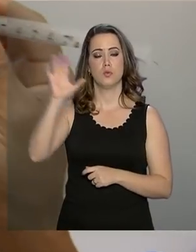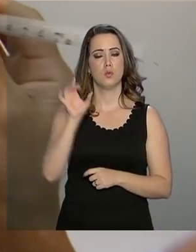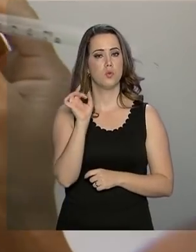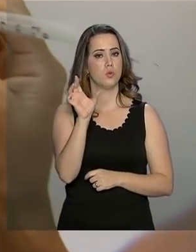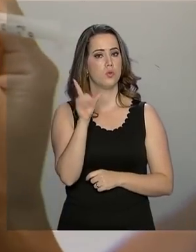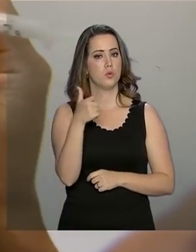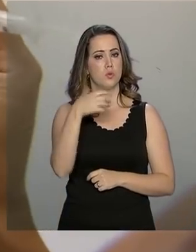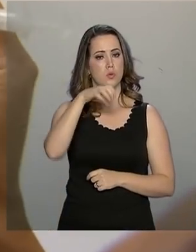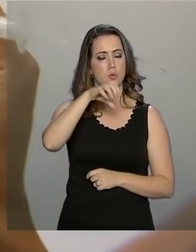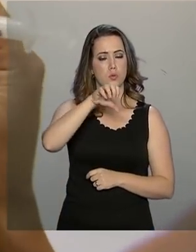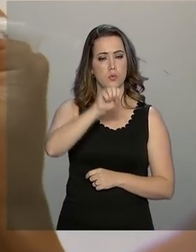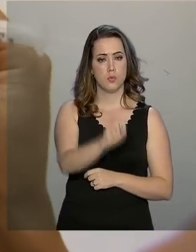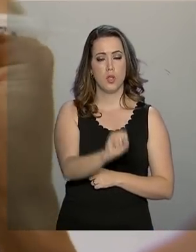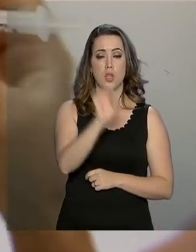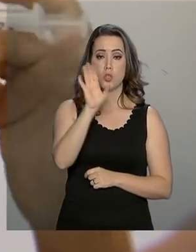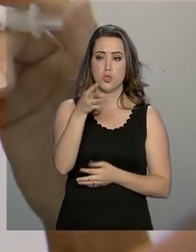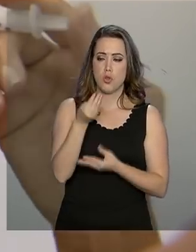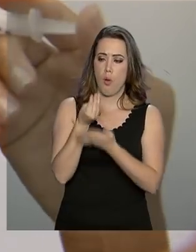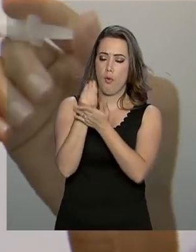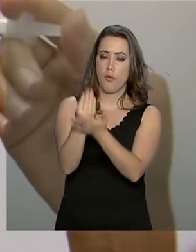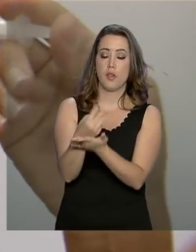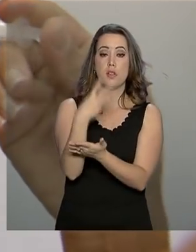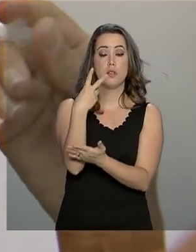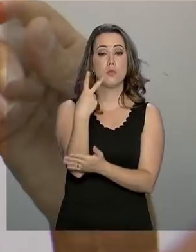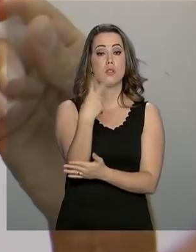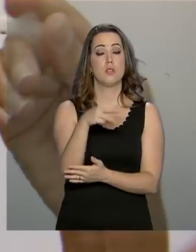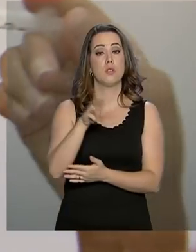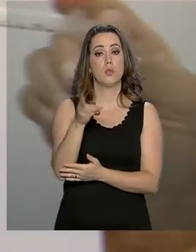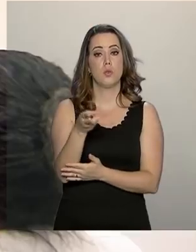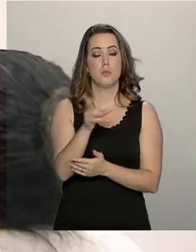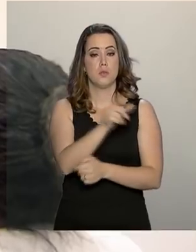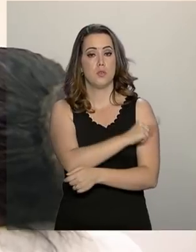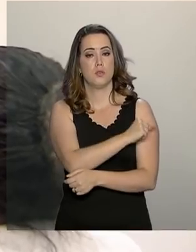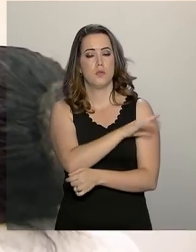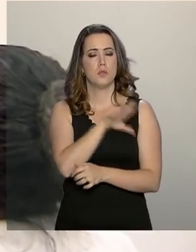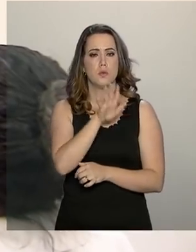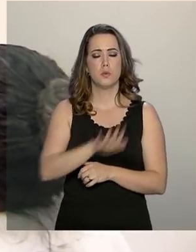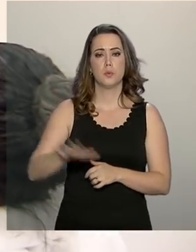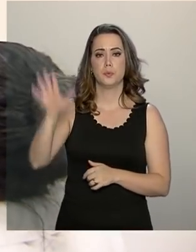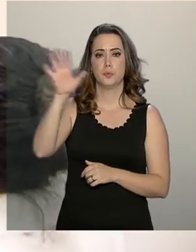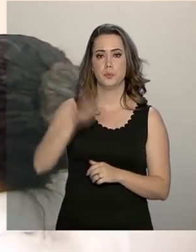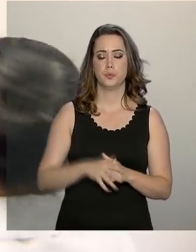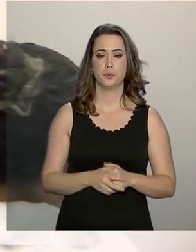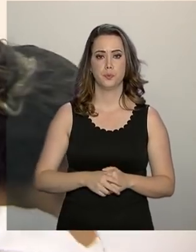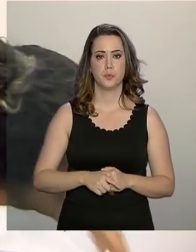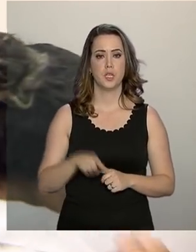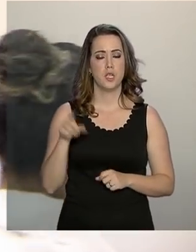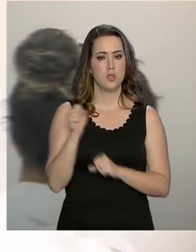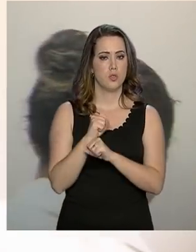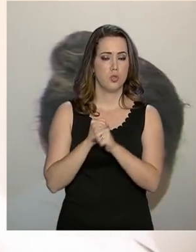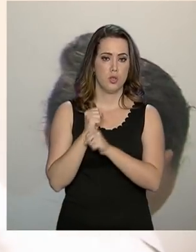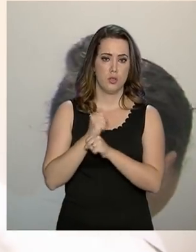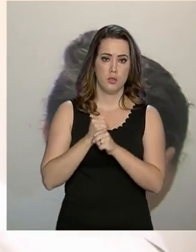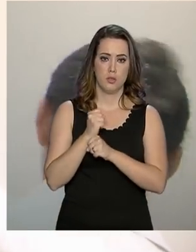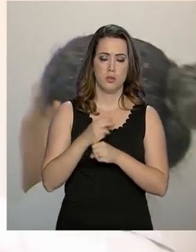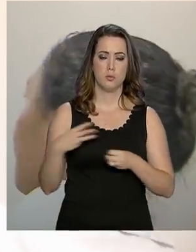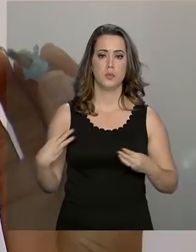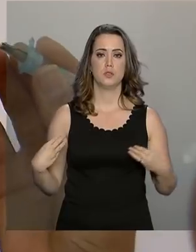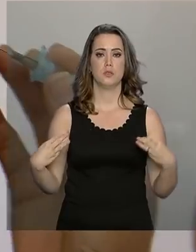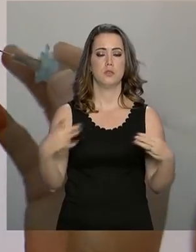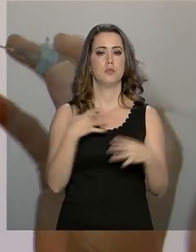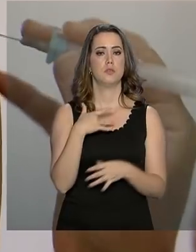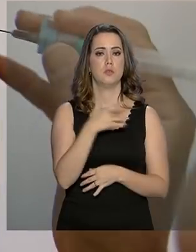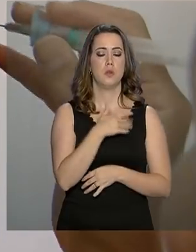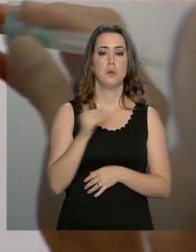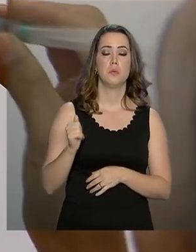Só em 2018 foram enviadas 32 milhões de doses para todo o país. Este ano, segundo o Ministério da Saúde,